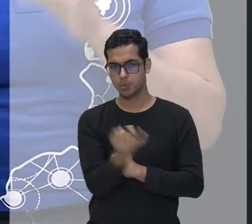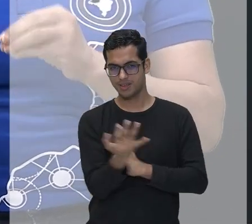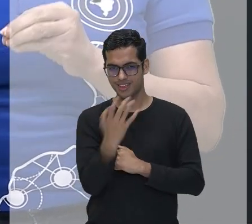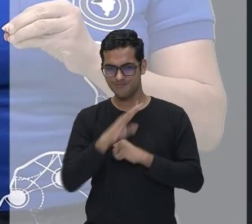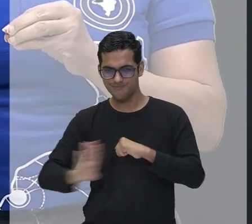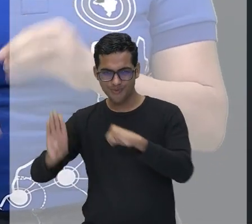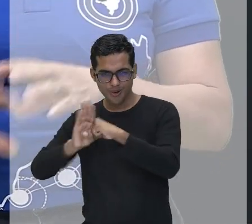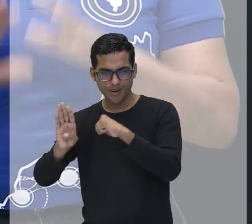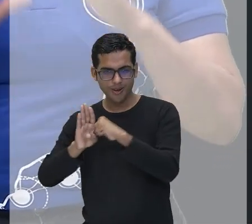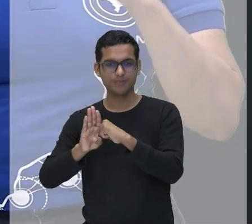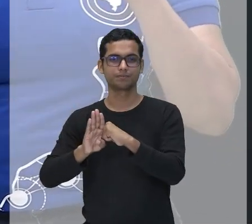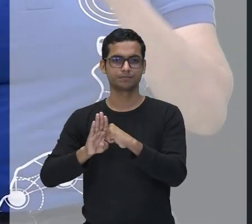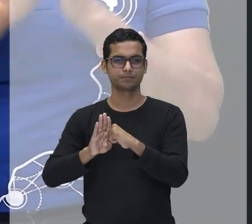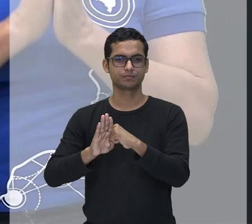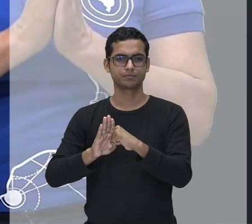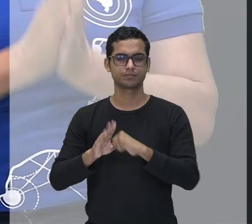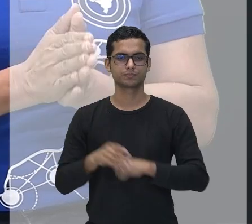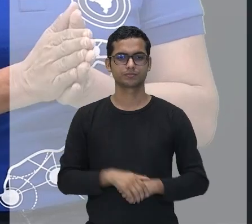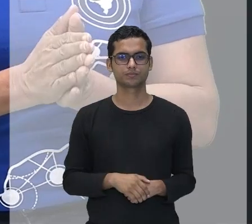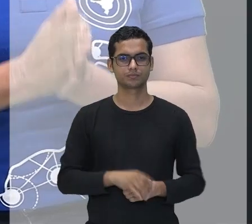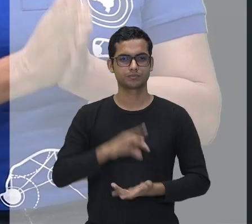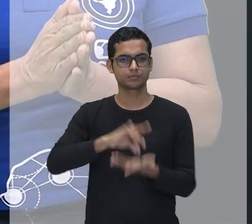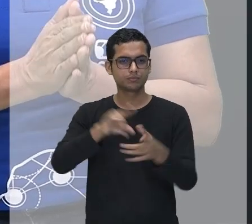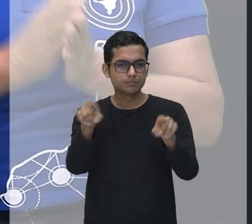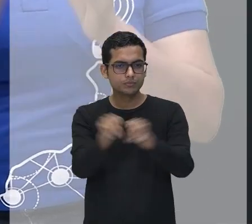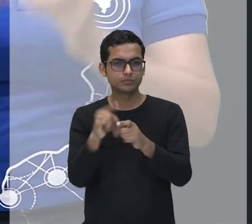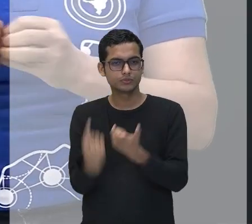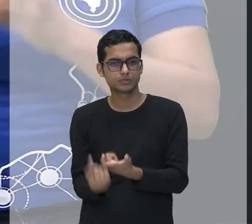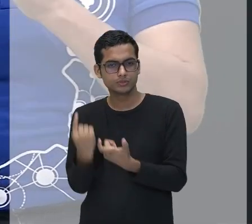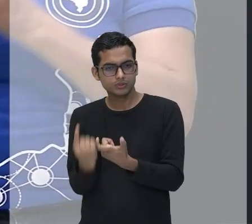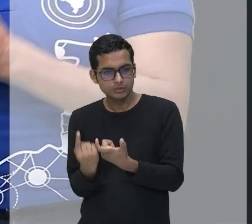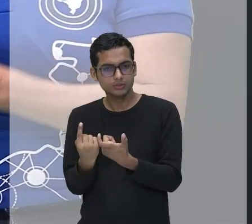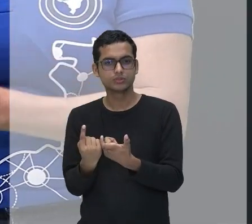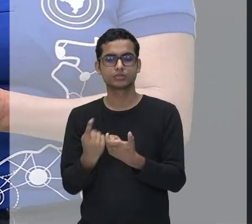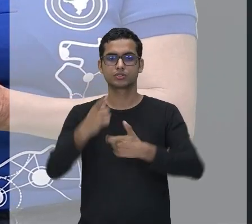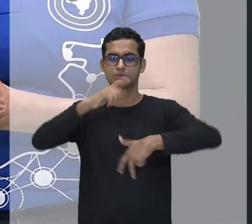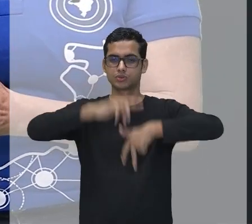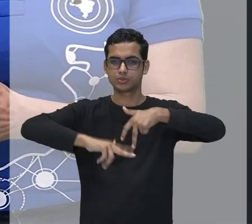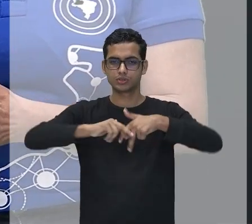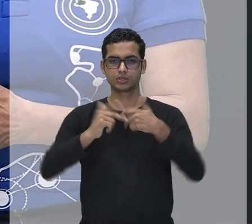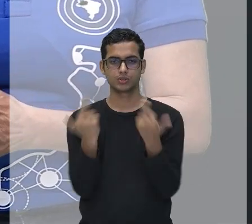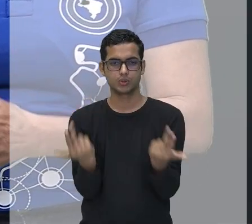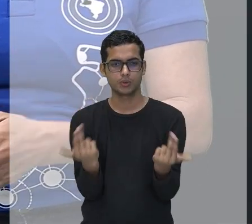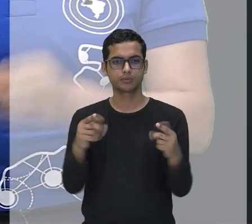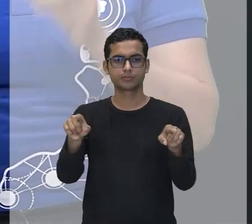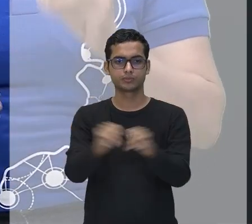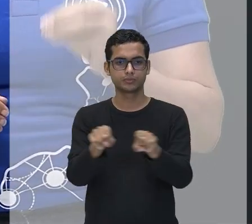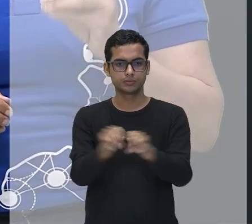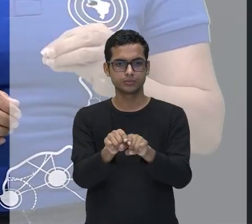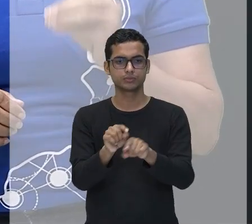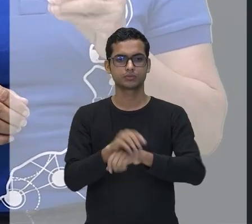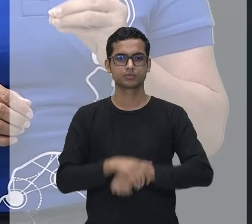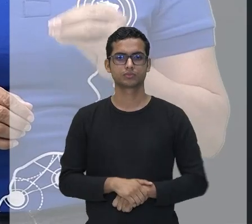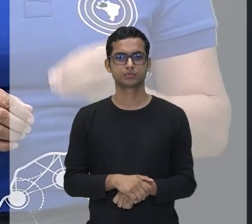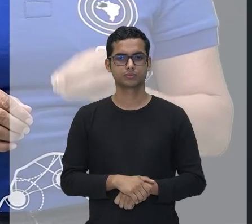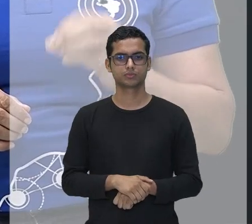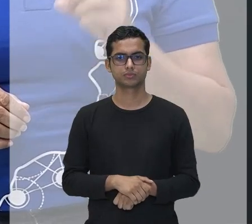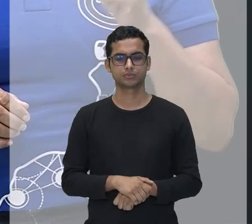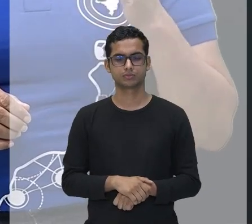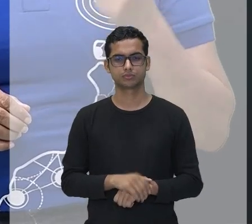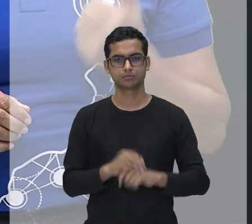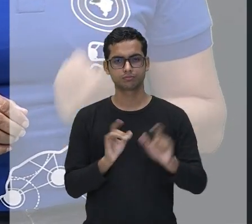mesmo gênero, se for femininos dois ou masculinos dois, se forem do mesmo